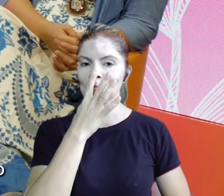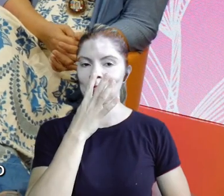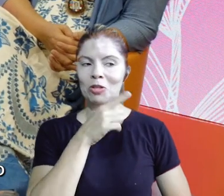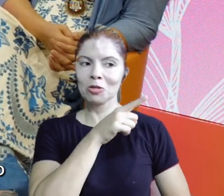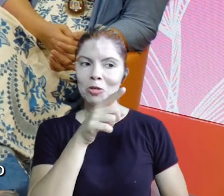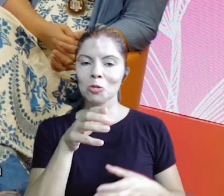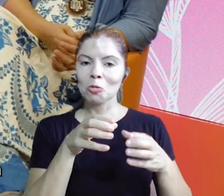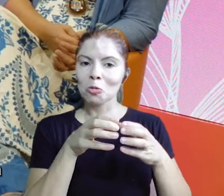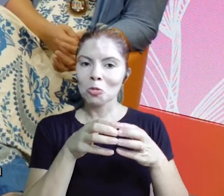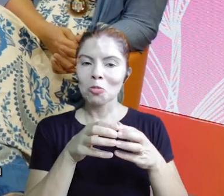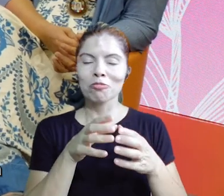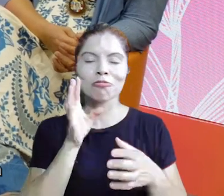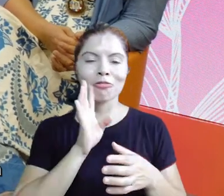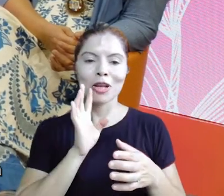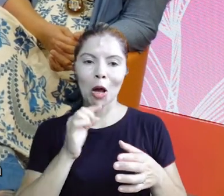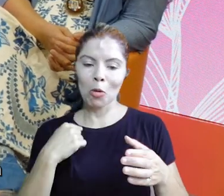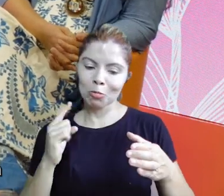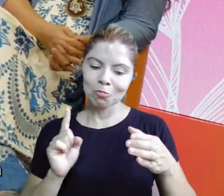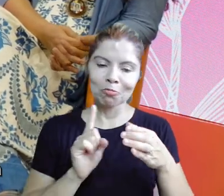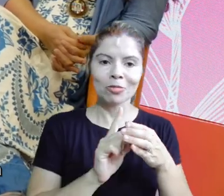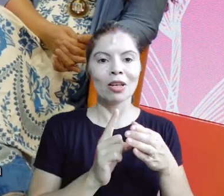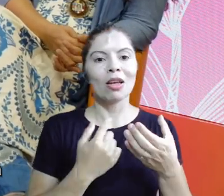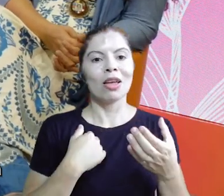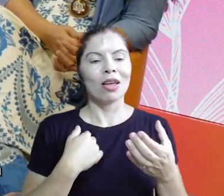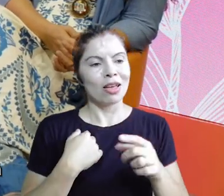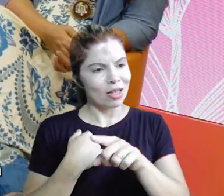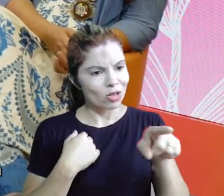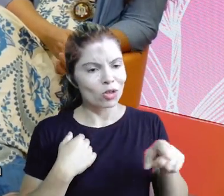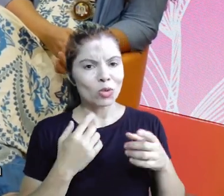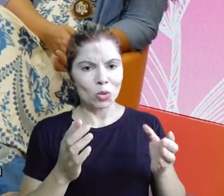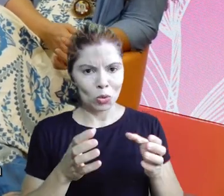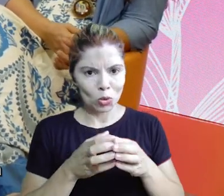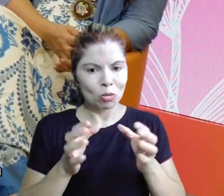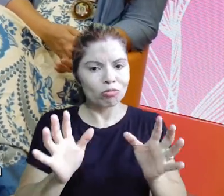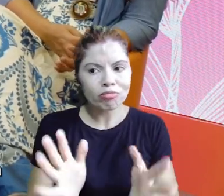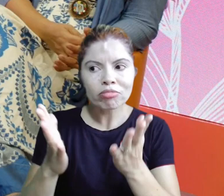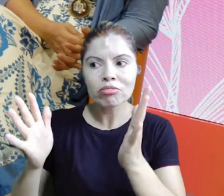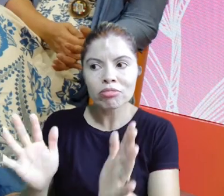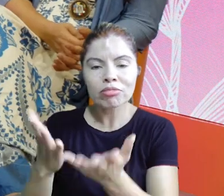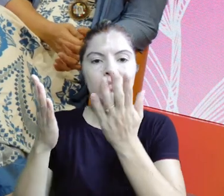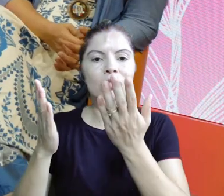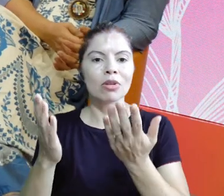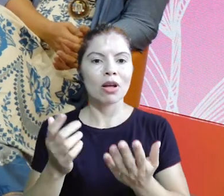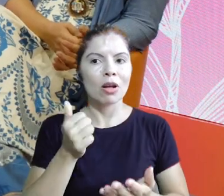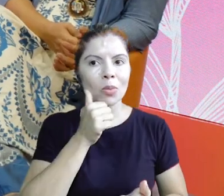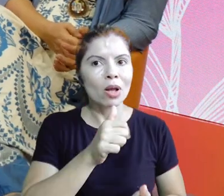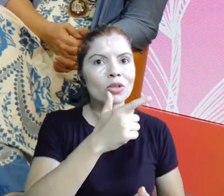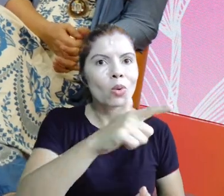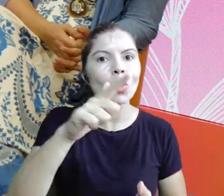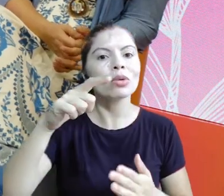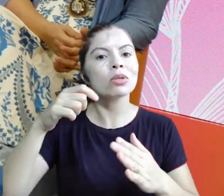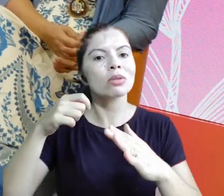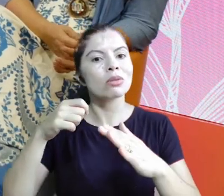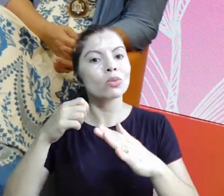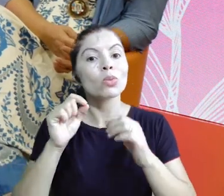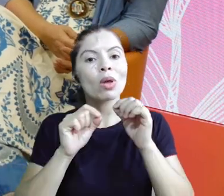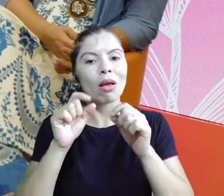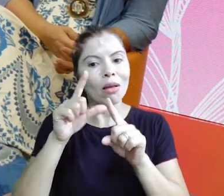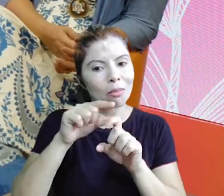grupo tão bacana, que estimula, incentiva outras mulheres